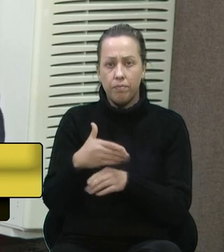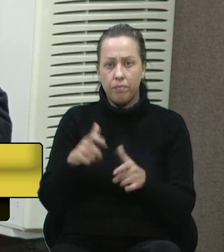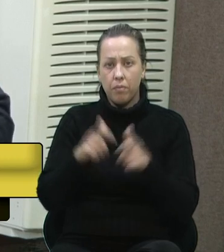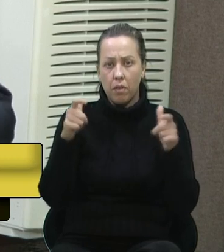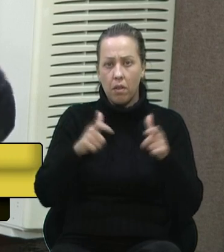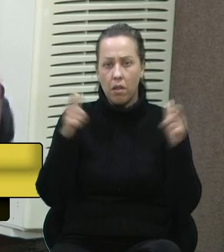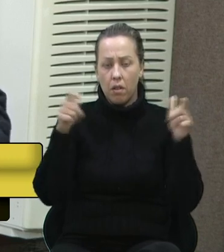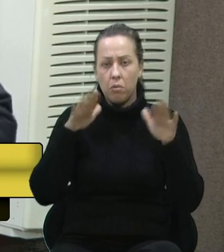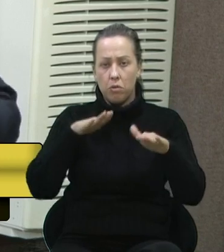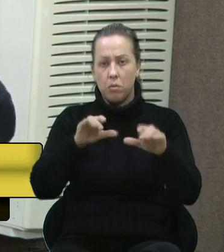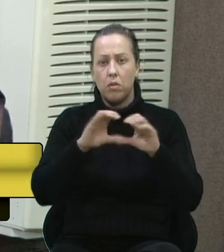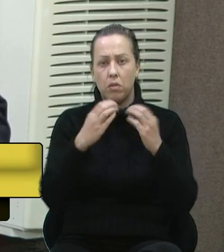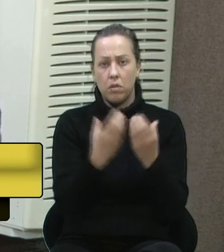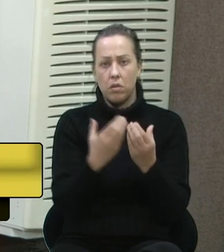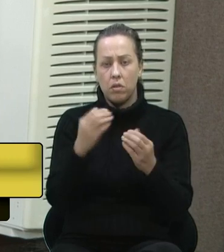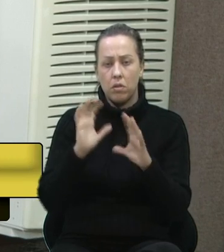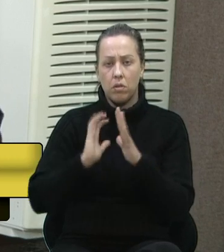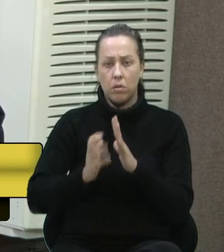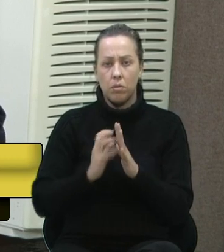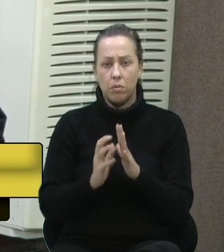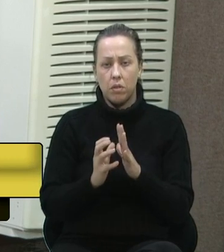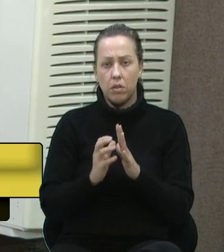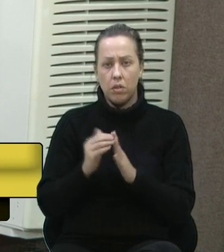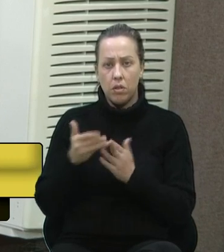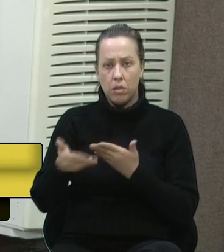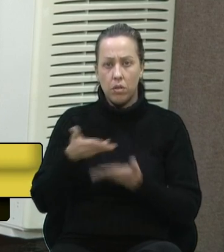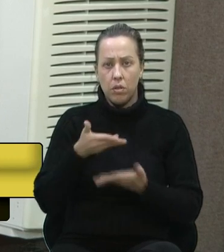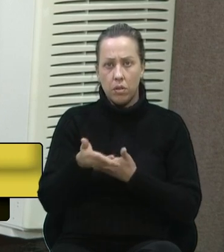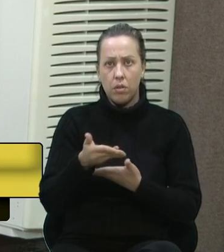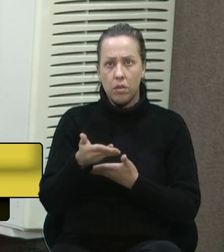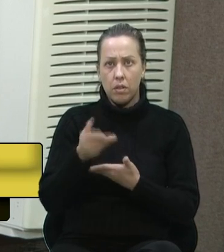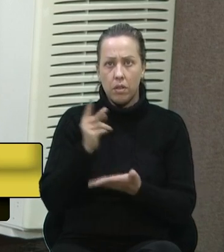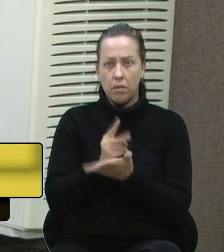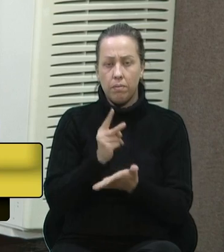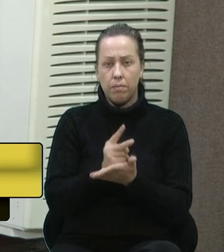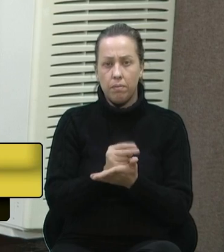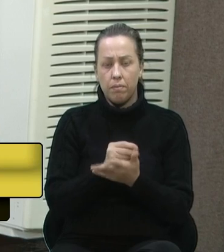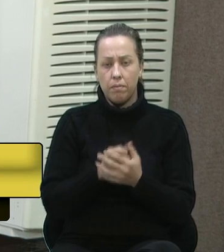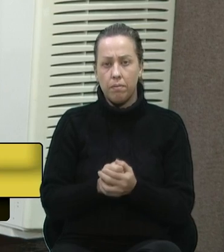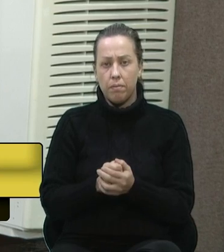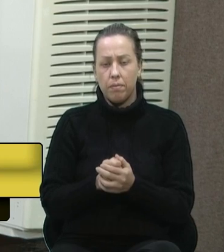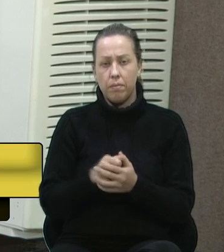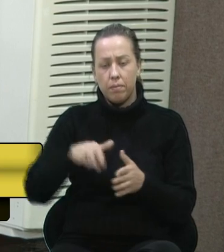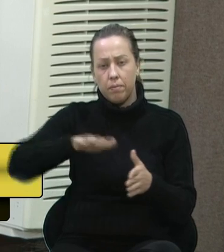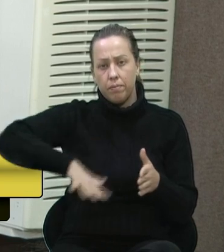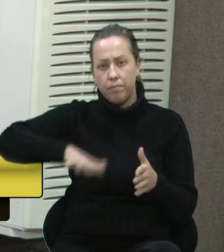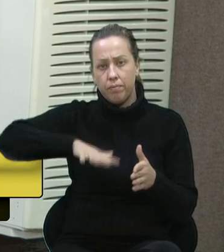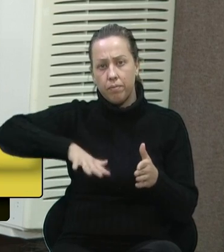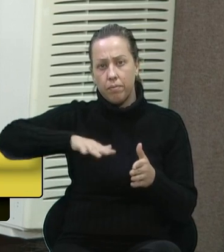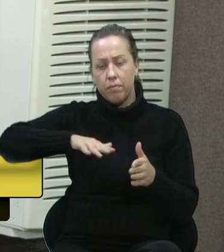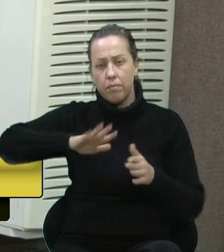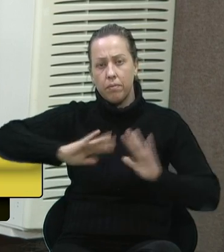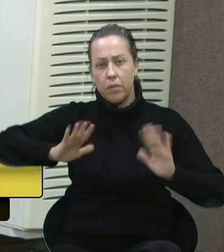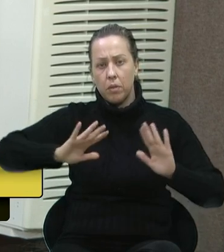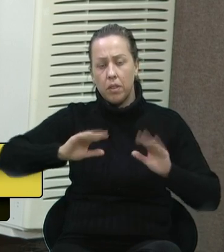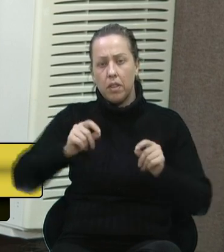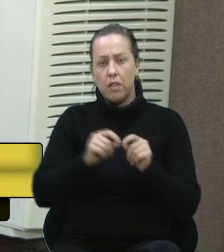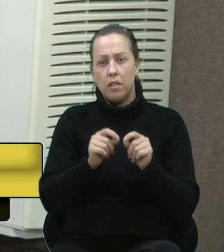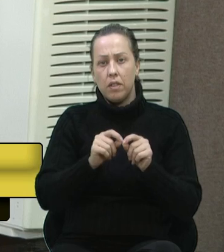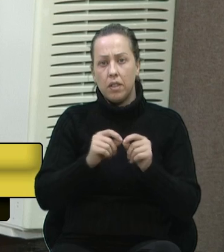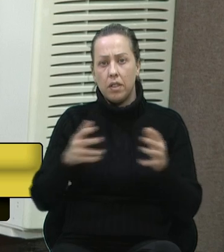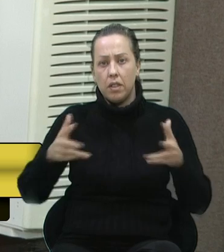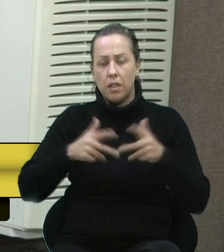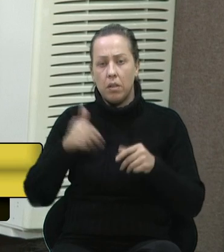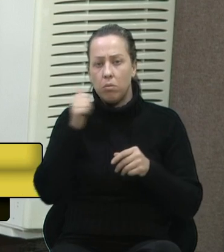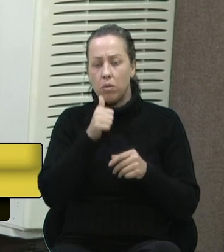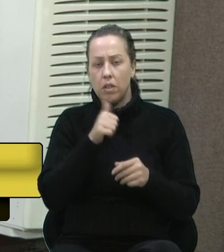movimento comunitário, nos partidos, interagindo, e tem que continuar. Então, esses espaços, não estamos fazendo benéfica das